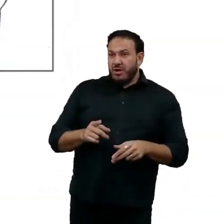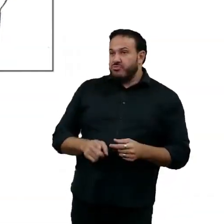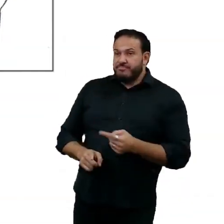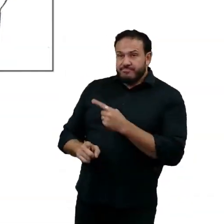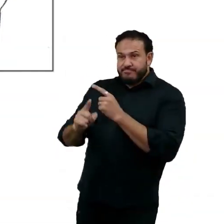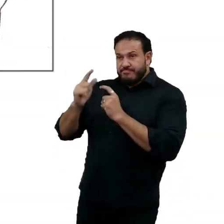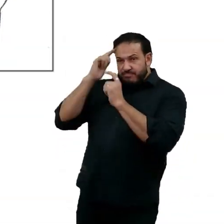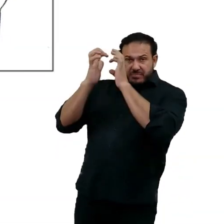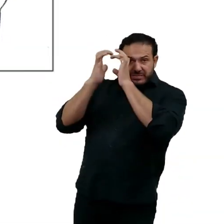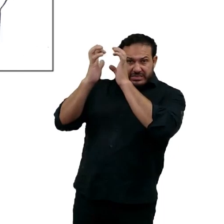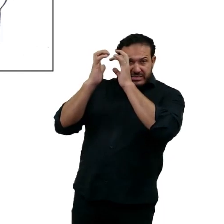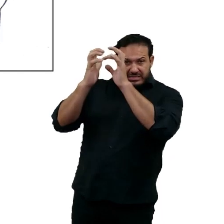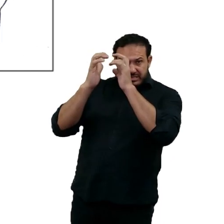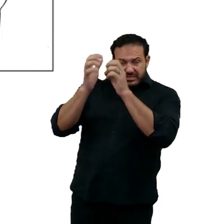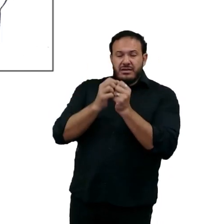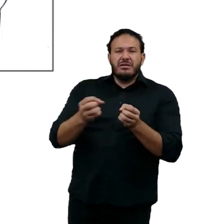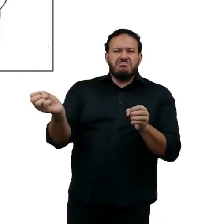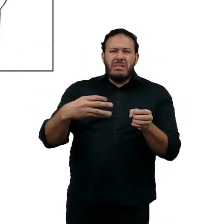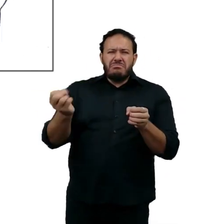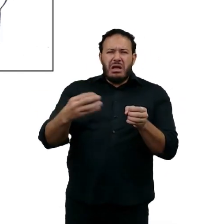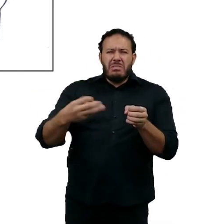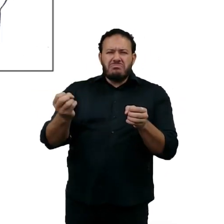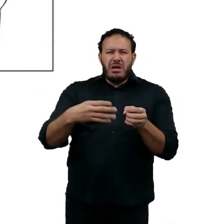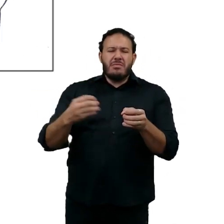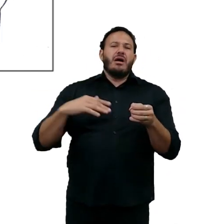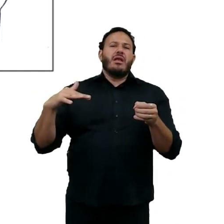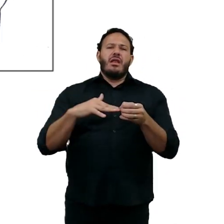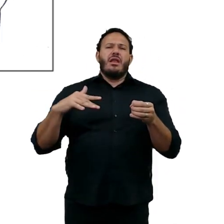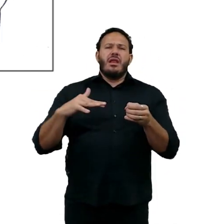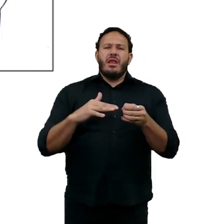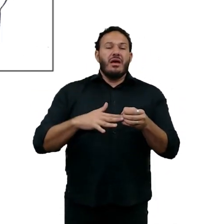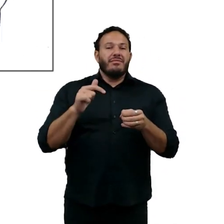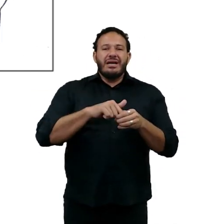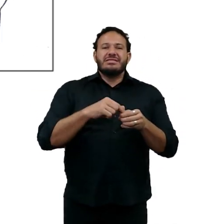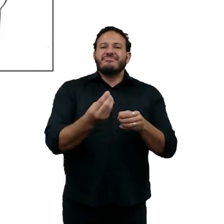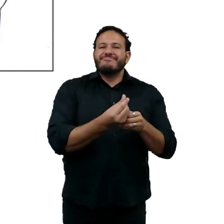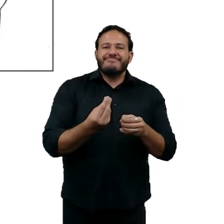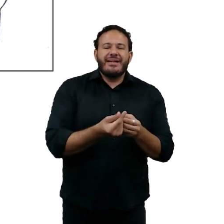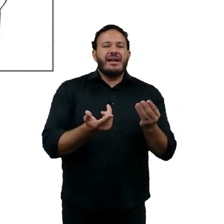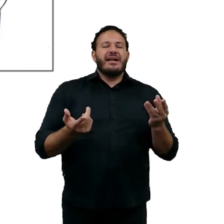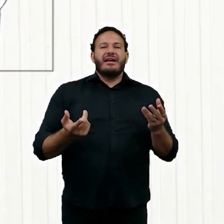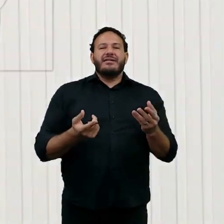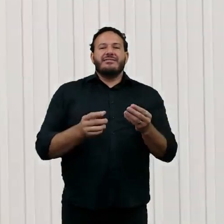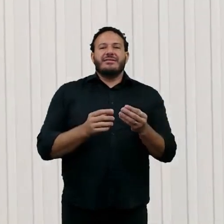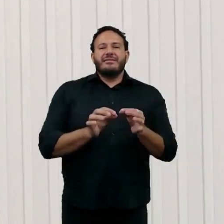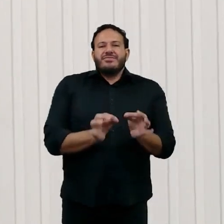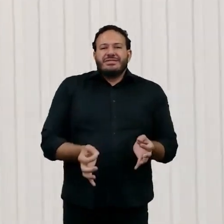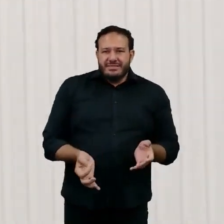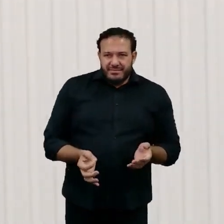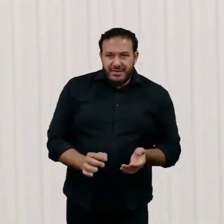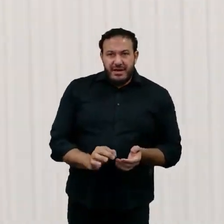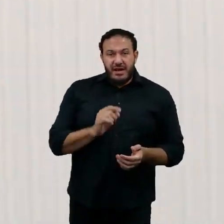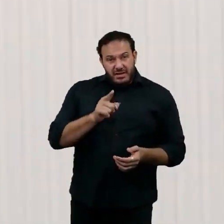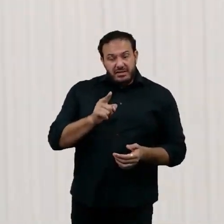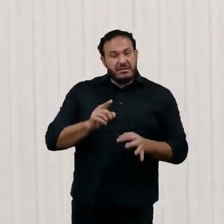quantidades enormes de dados. e eles são muito frágeis. Então, aqui a ferramenta é um